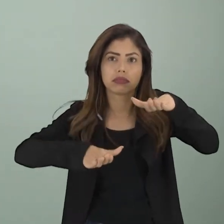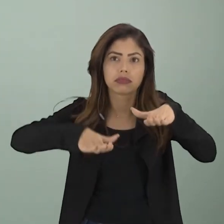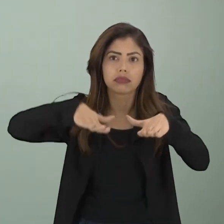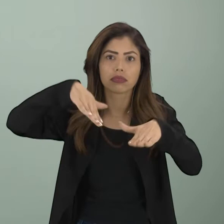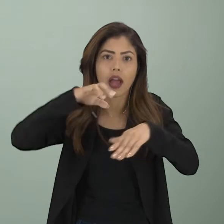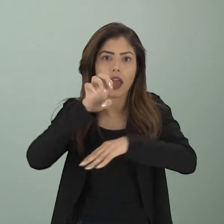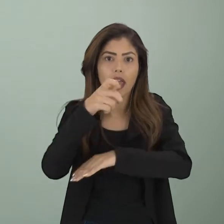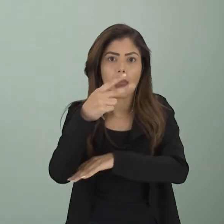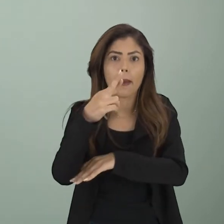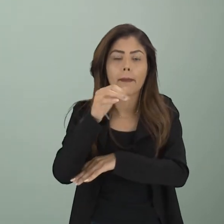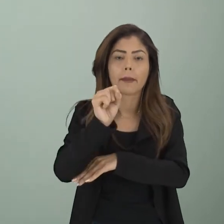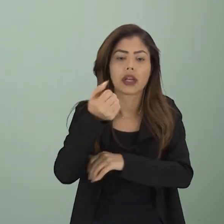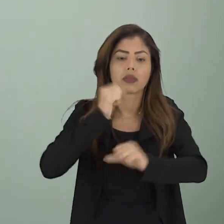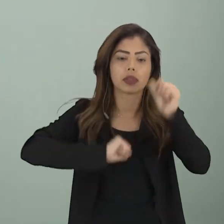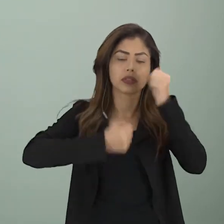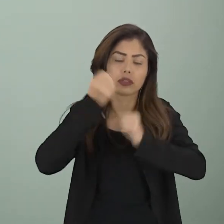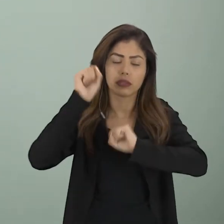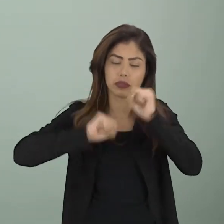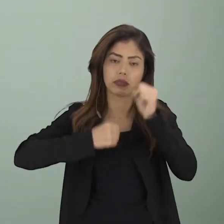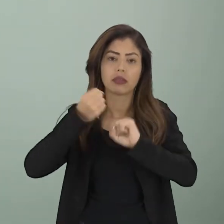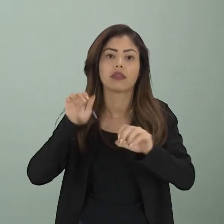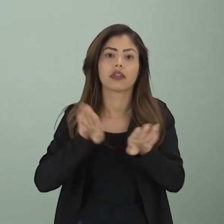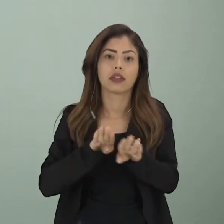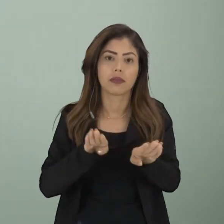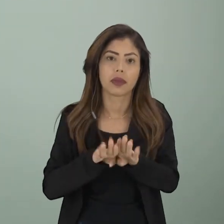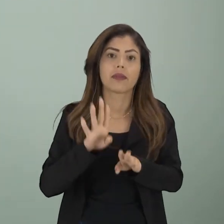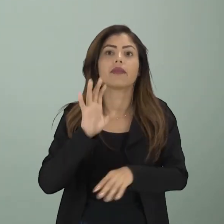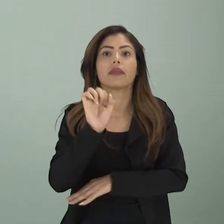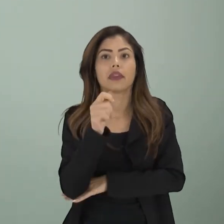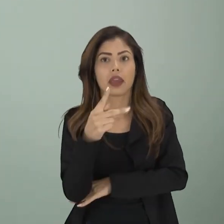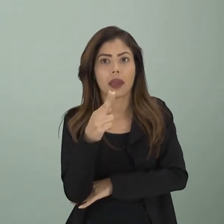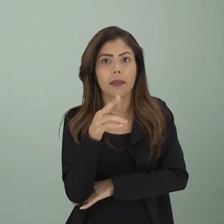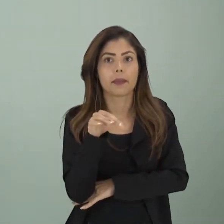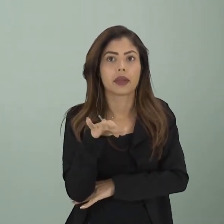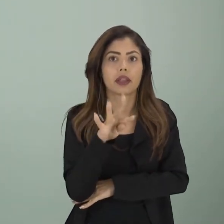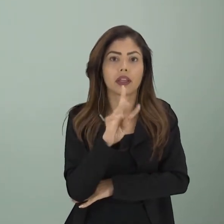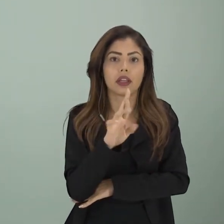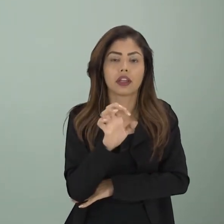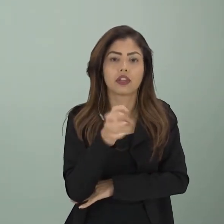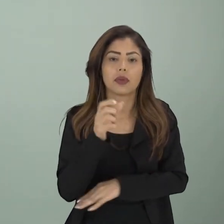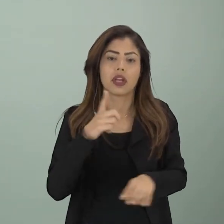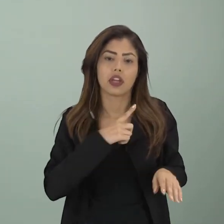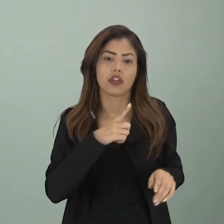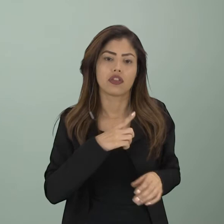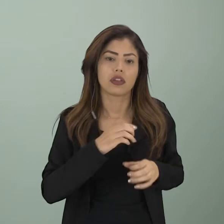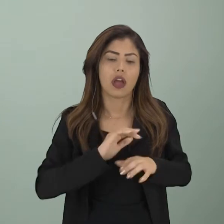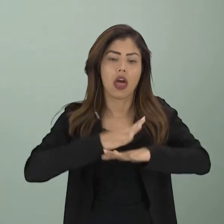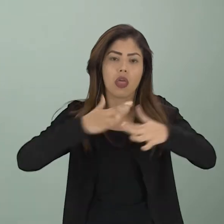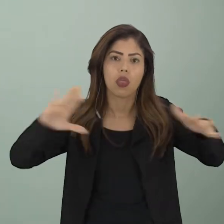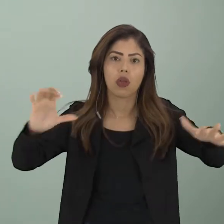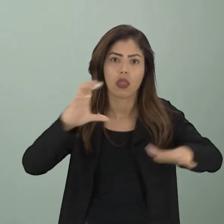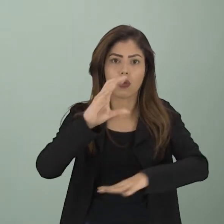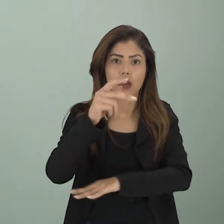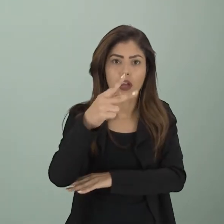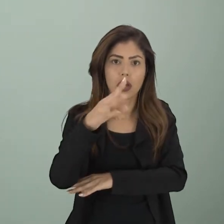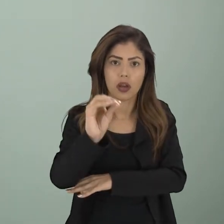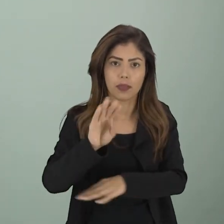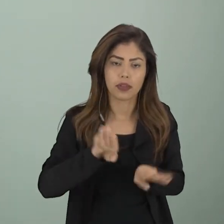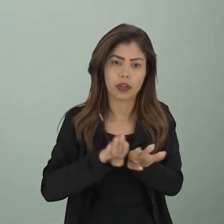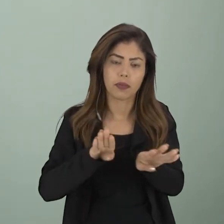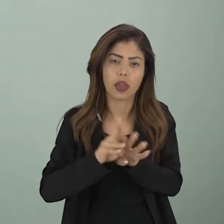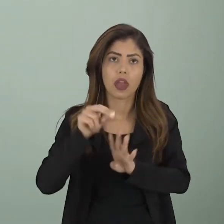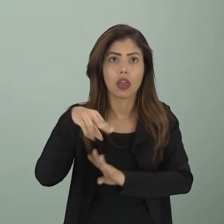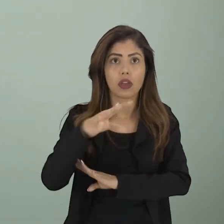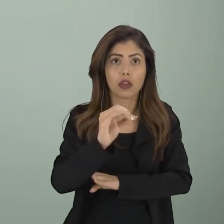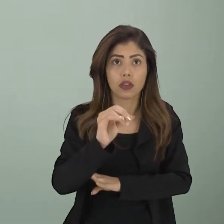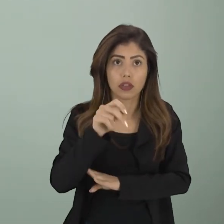empréstimos para as indústrias, né? Empréstimos para as pessoas que produziam no campo. Então o New Deal, ele